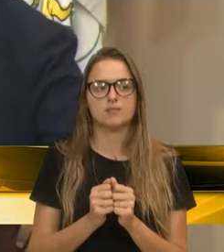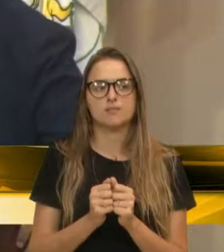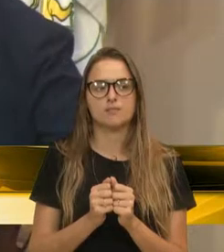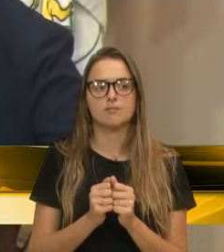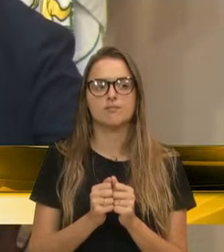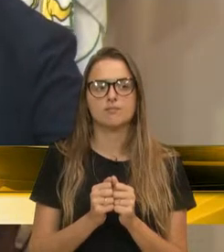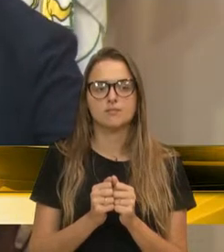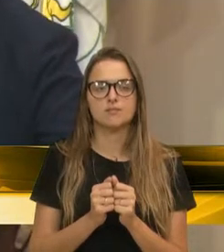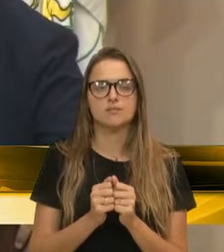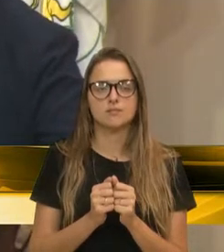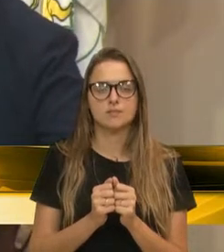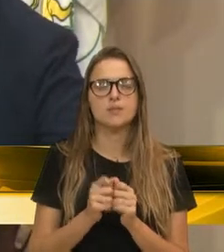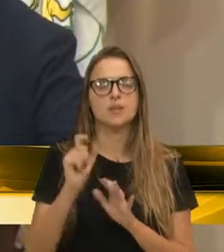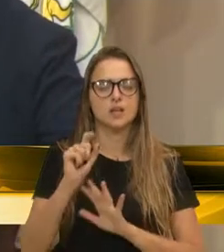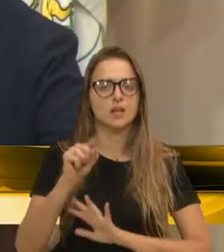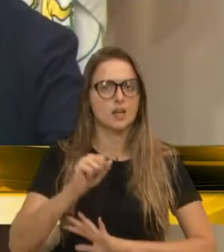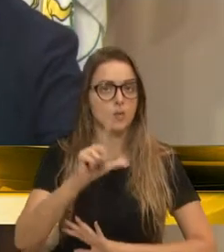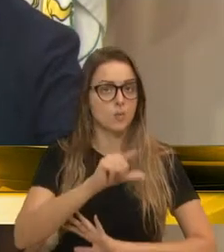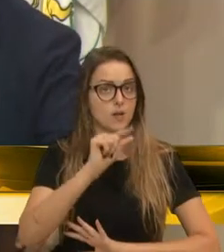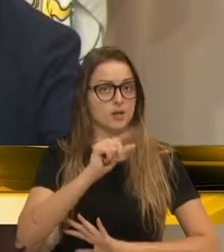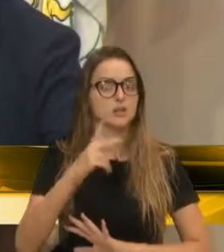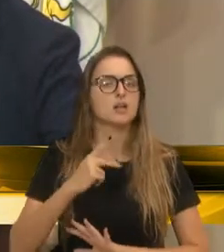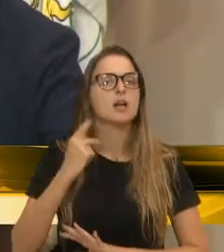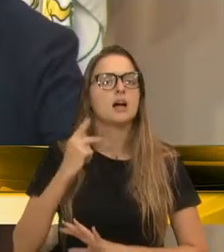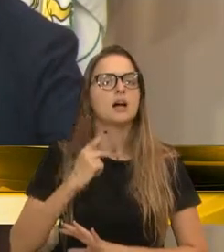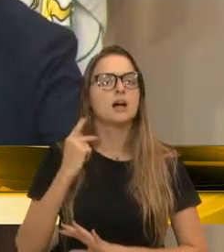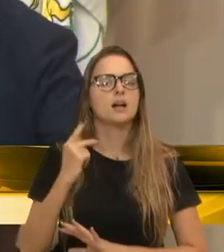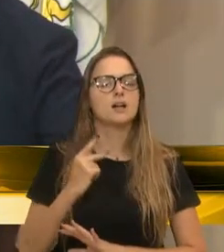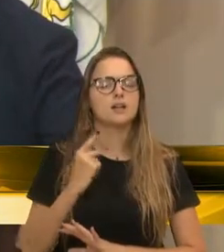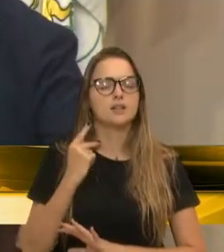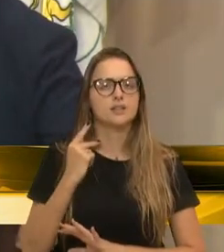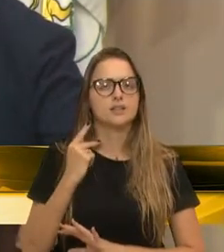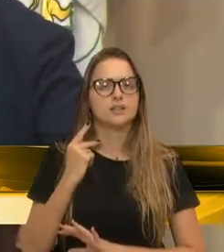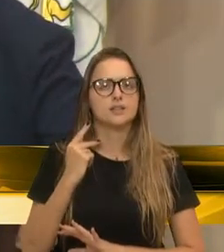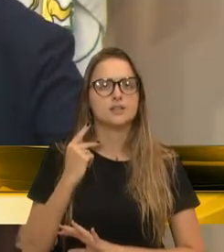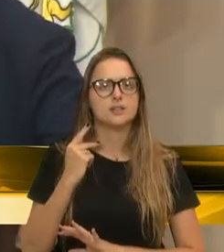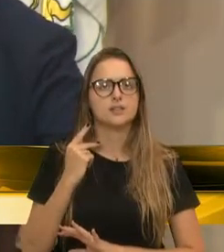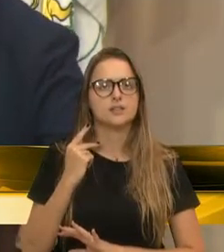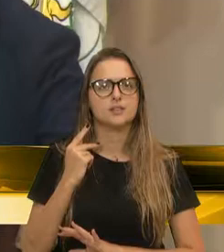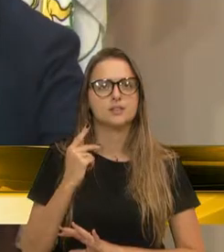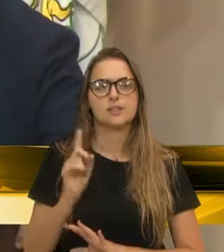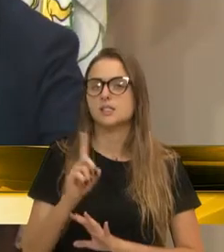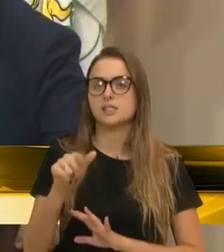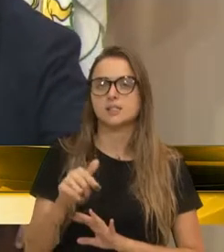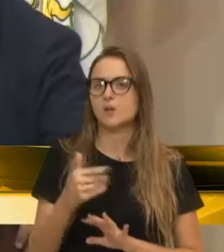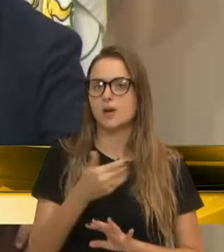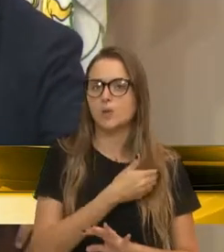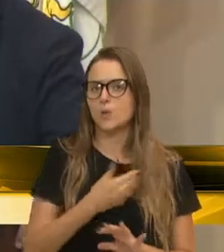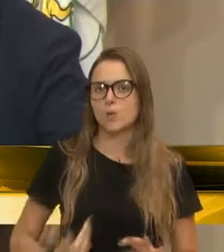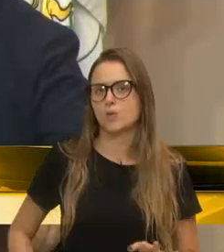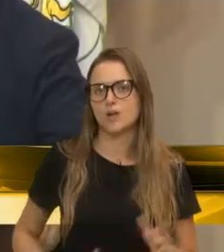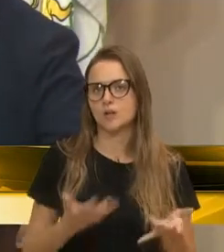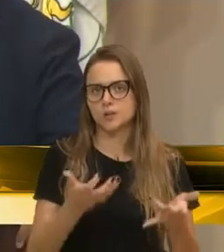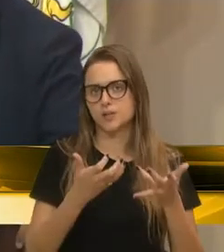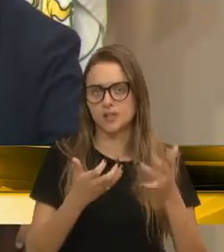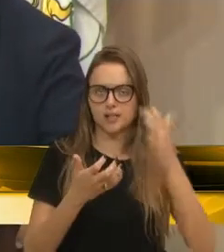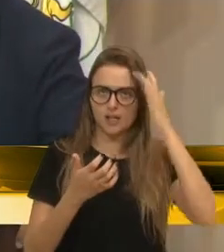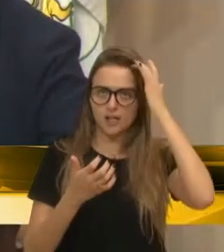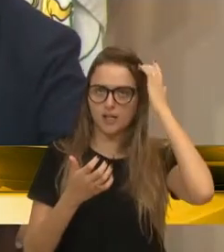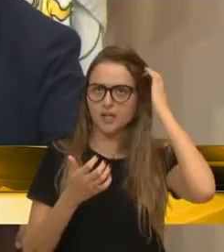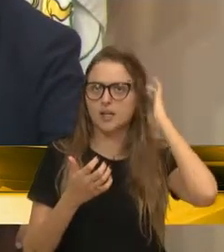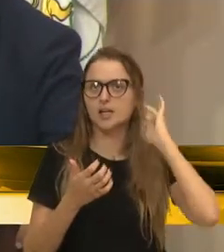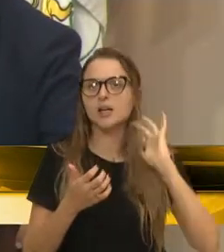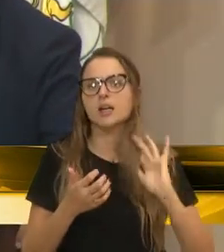Agora, isso é uma decisão política. Não é uma decisão de um governo que quer, a